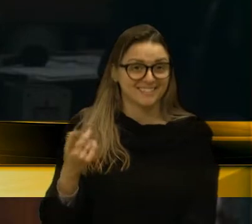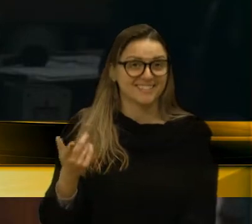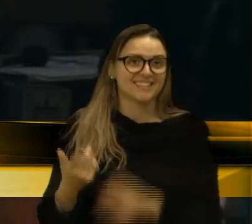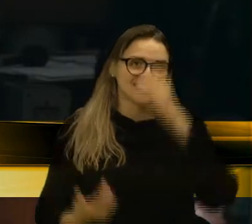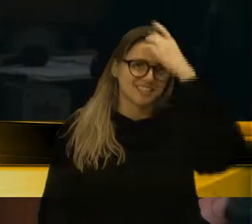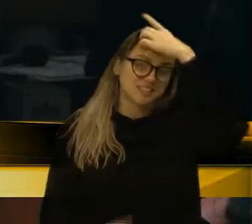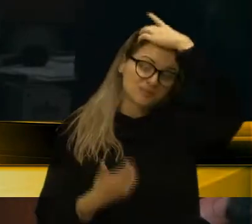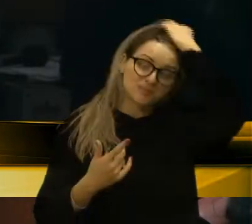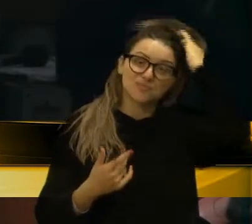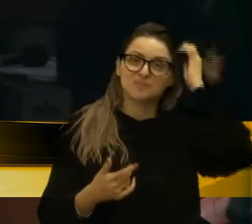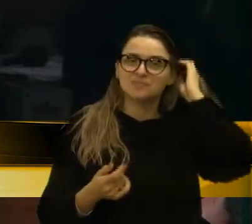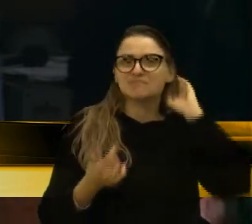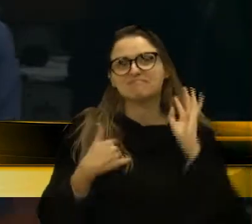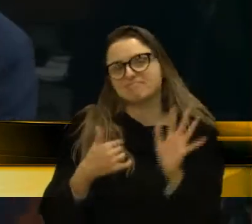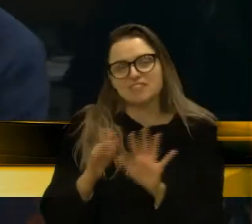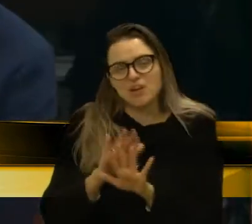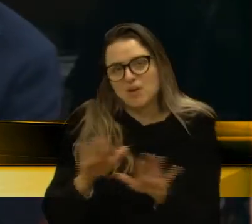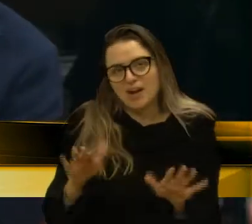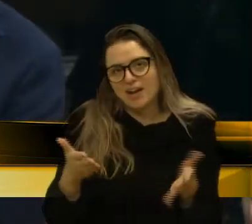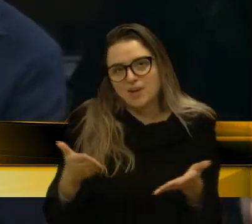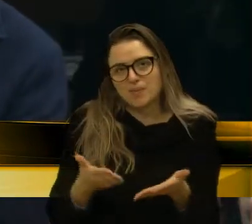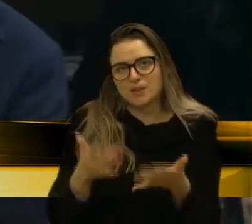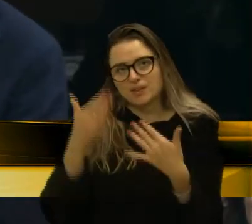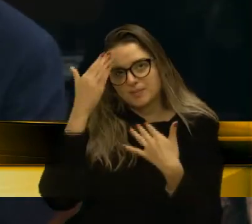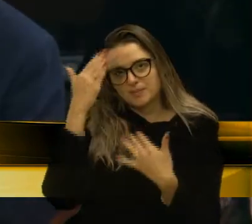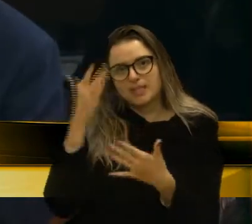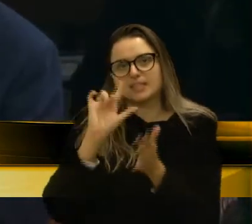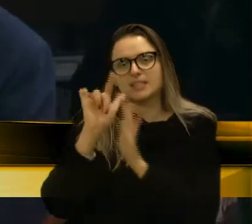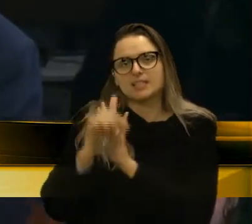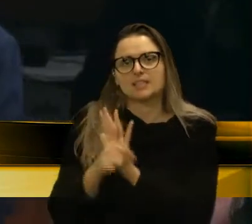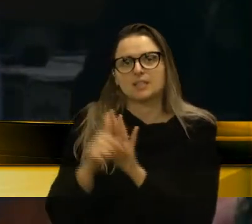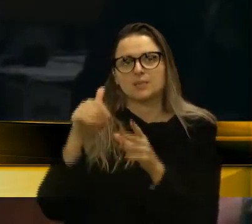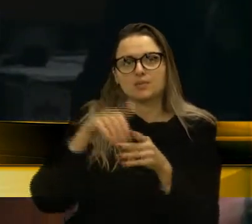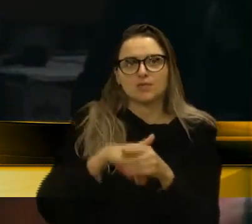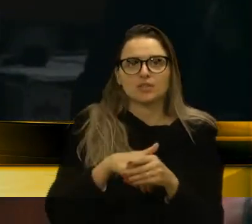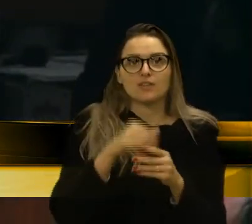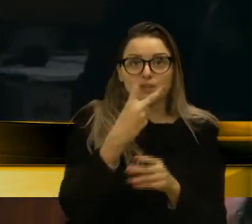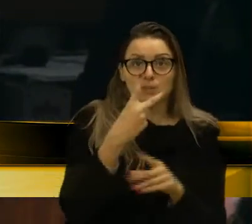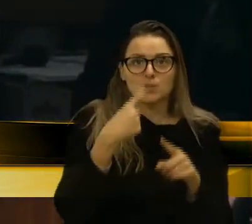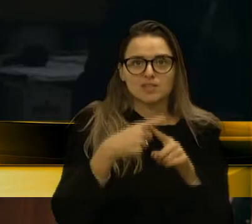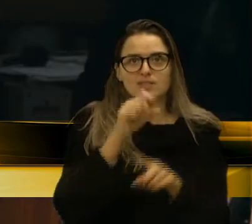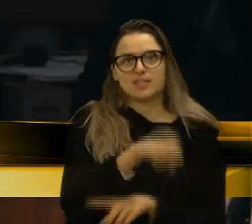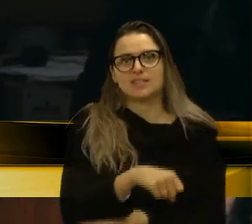Enfim, eu fico por essas palavras, senhor presidente. No momento oportuno, se pudesse, votava duas vezes sim. Obrigado.